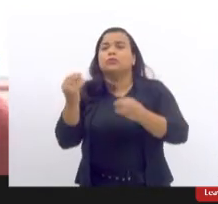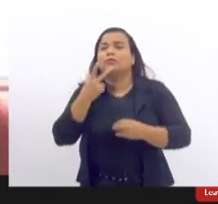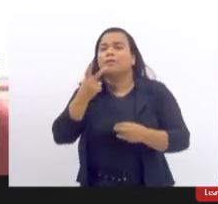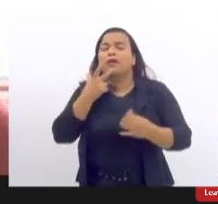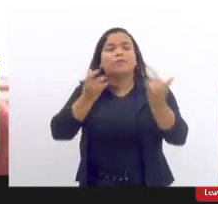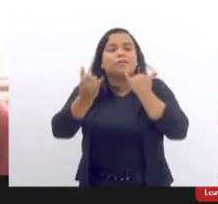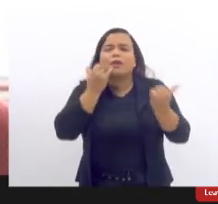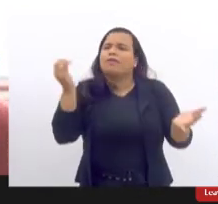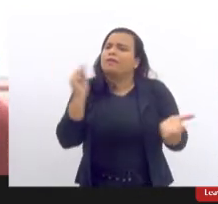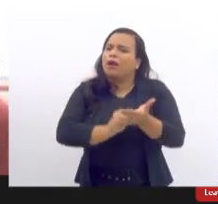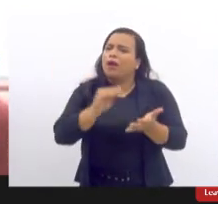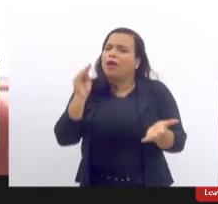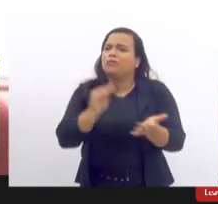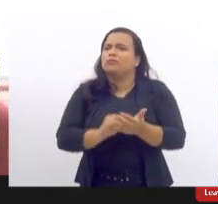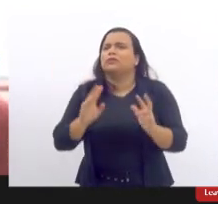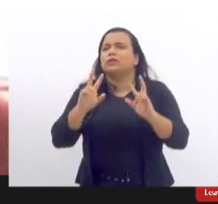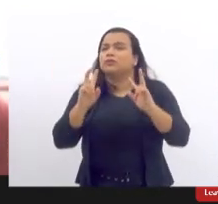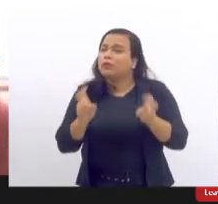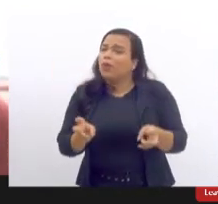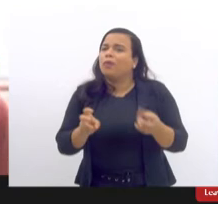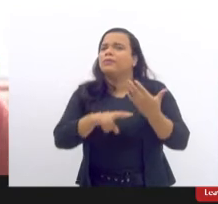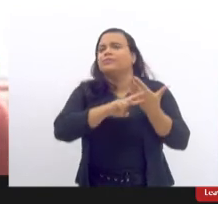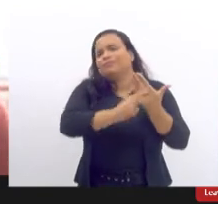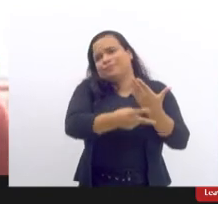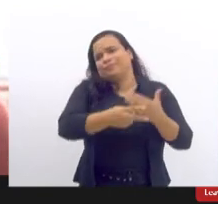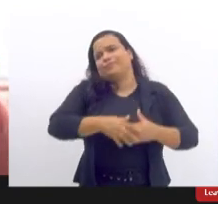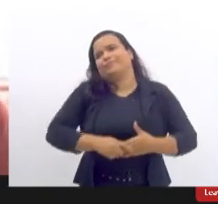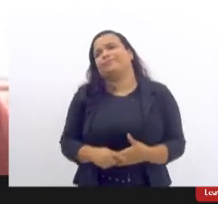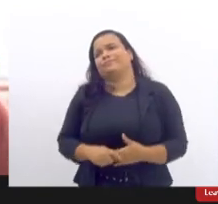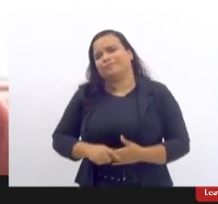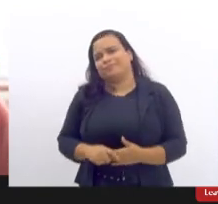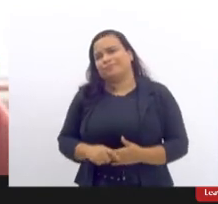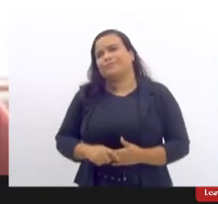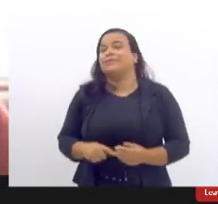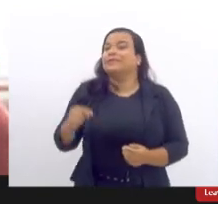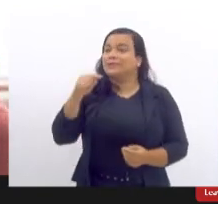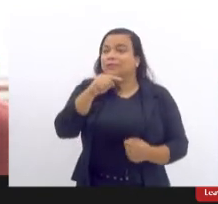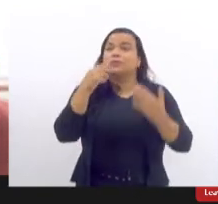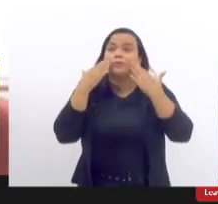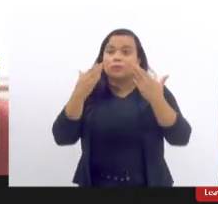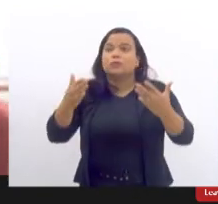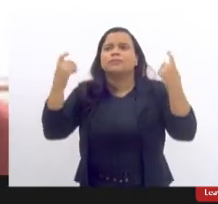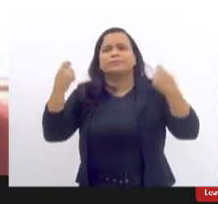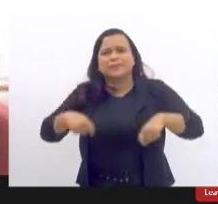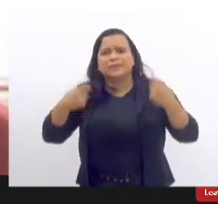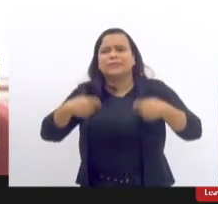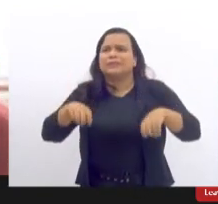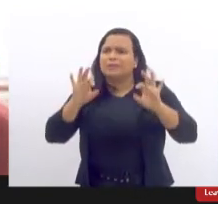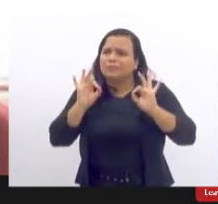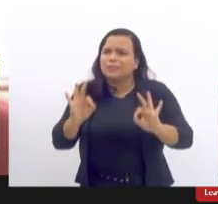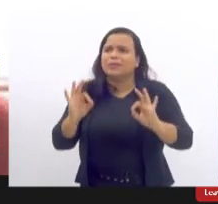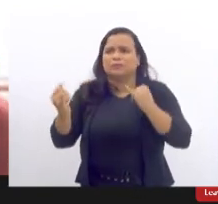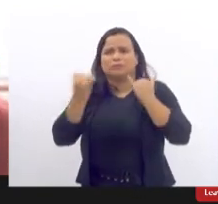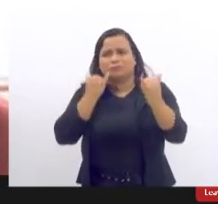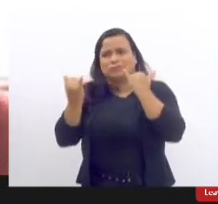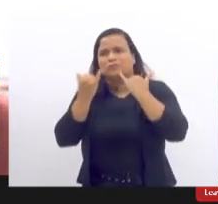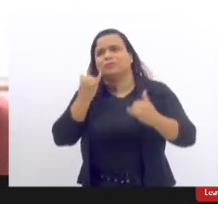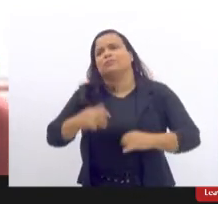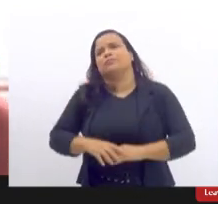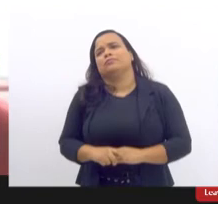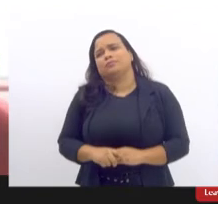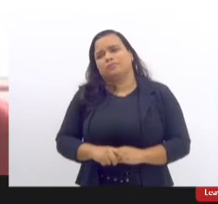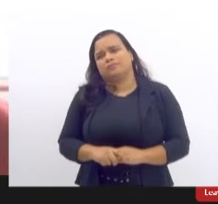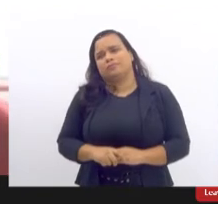informação quanto a essas consequências e aí isso reforça essa necessidade da informação né